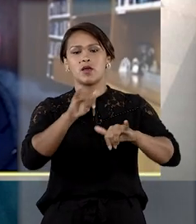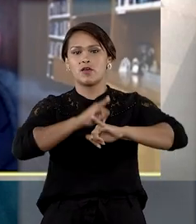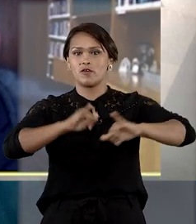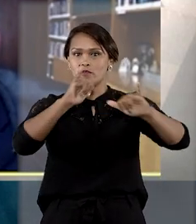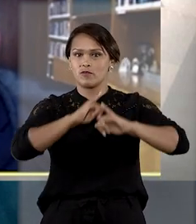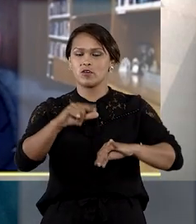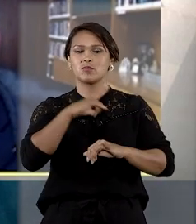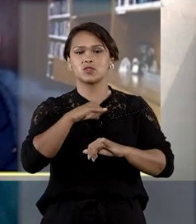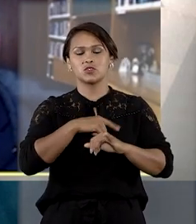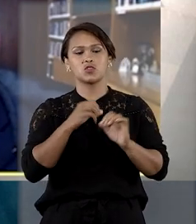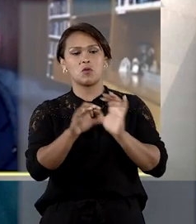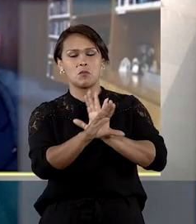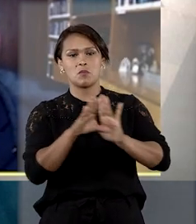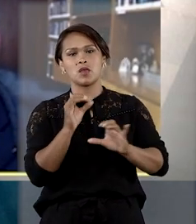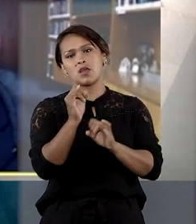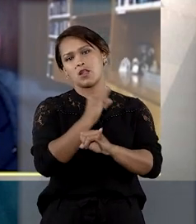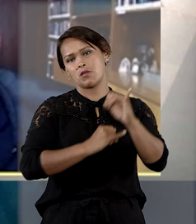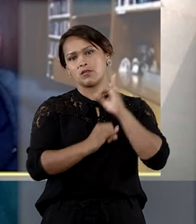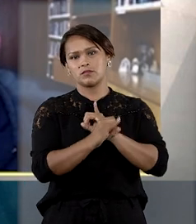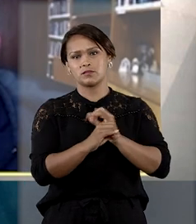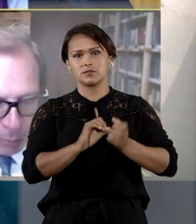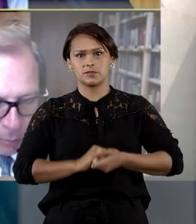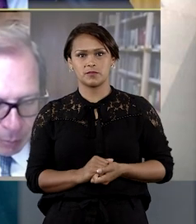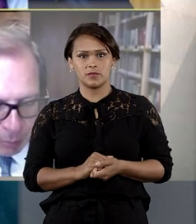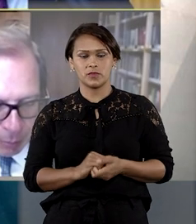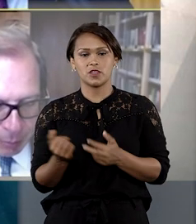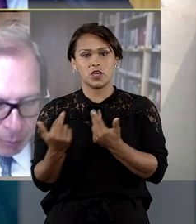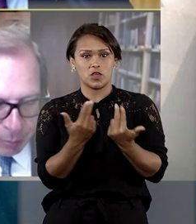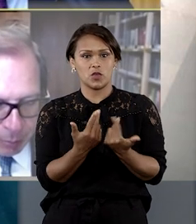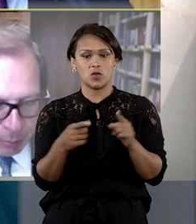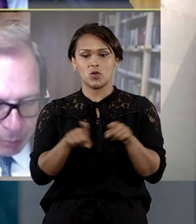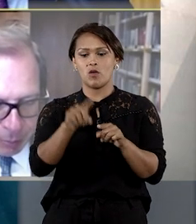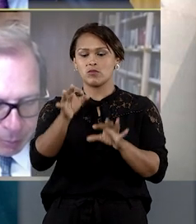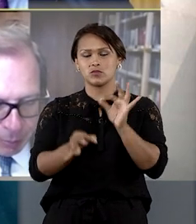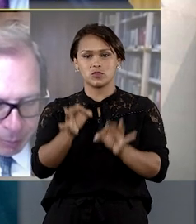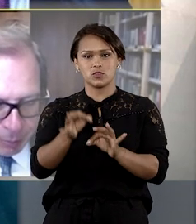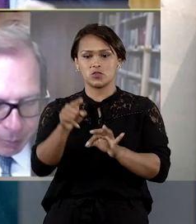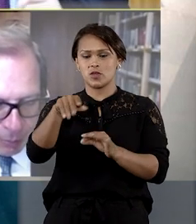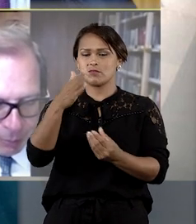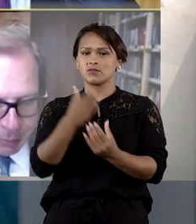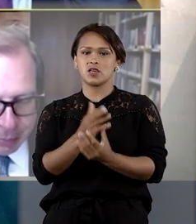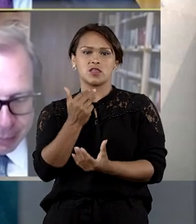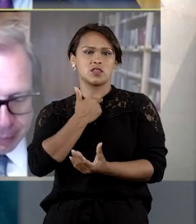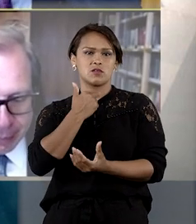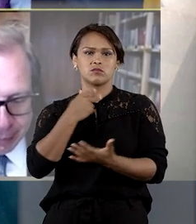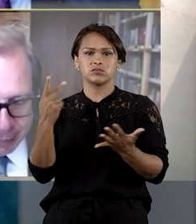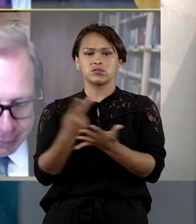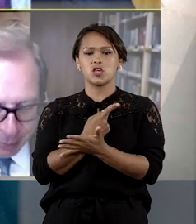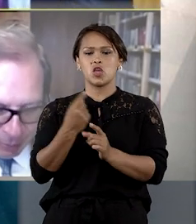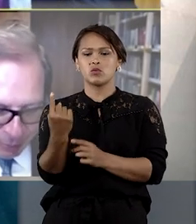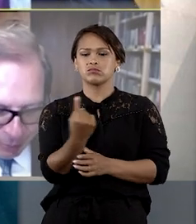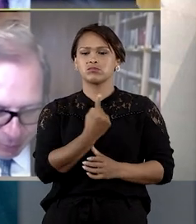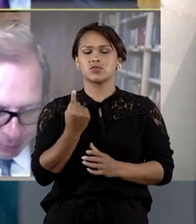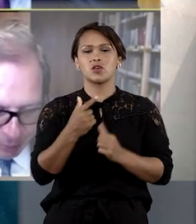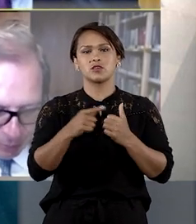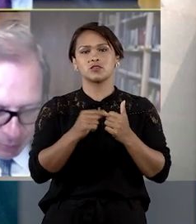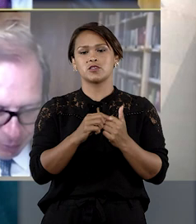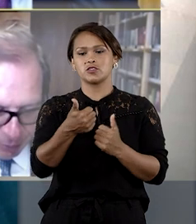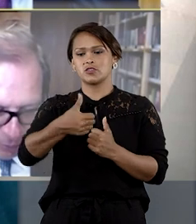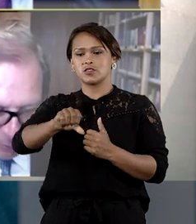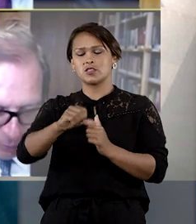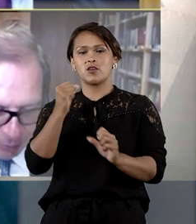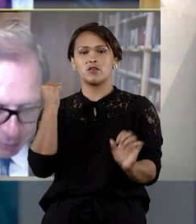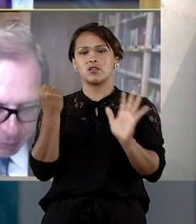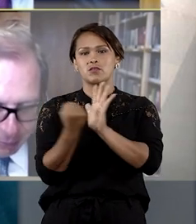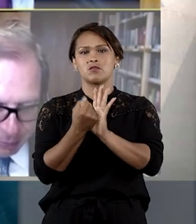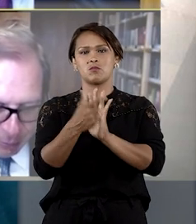de informação prestado pelo provedor de internet. Dessa forma, no caso julgado, não pode haver aplicação isolada do artigo 19